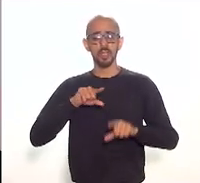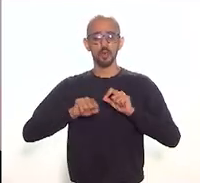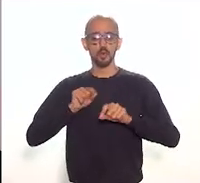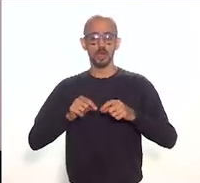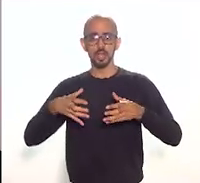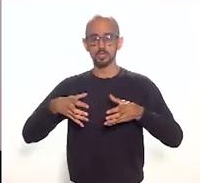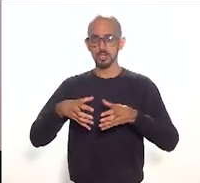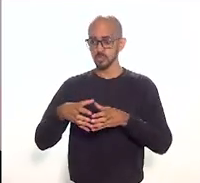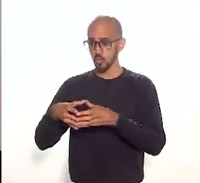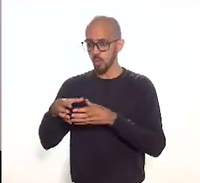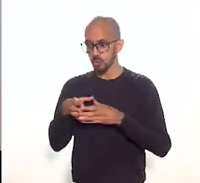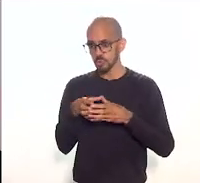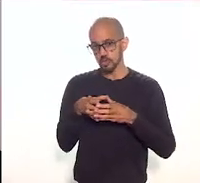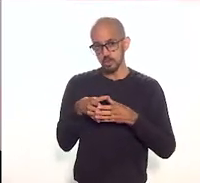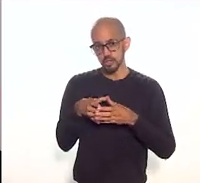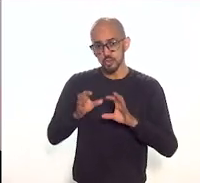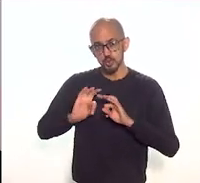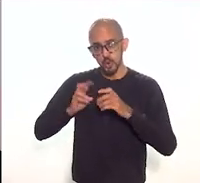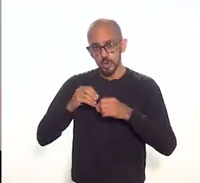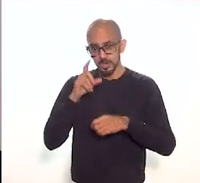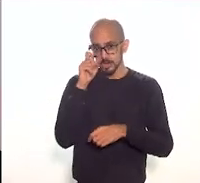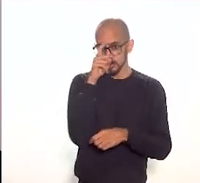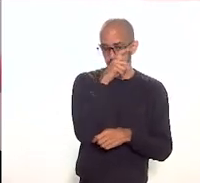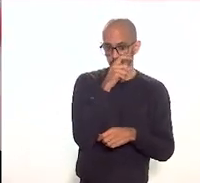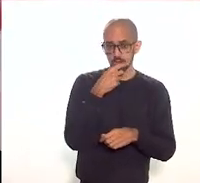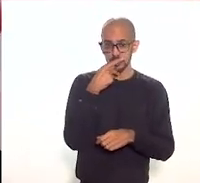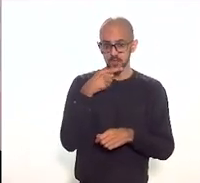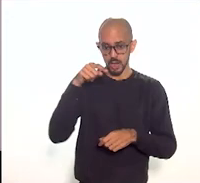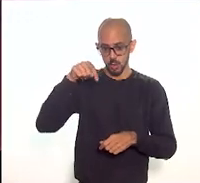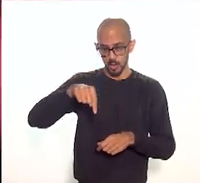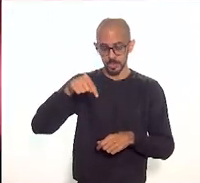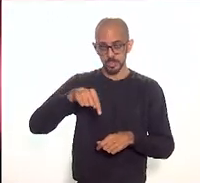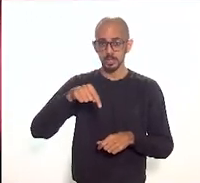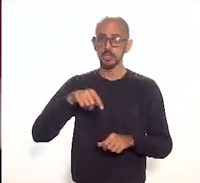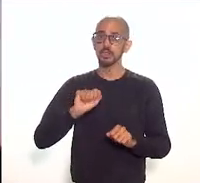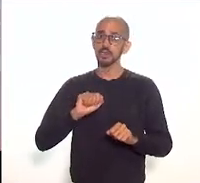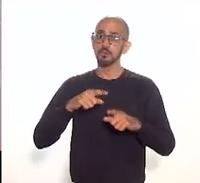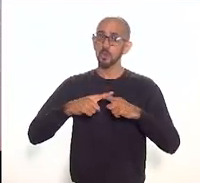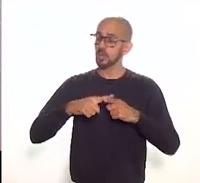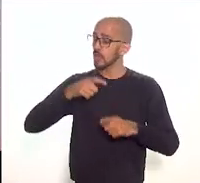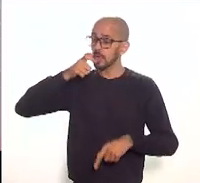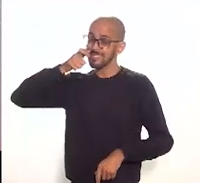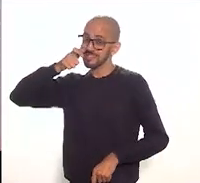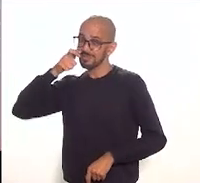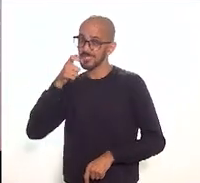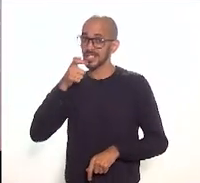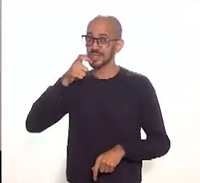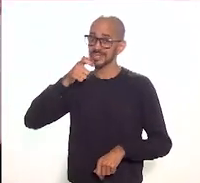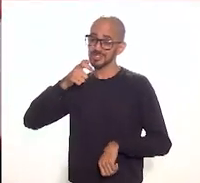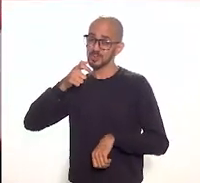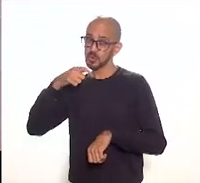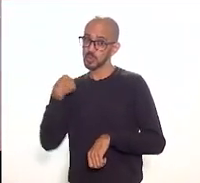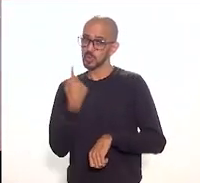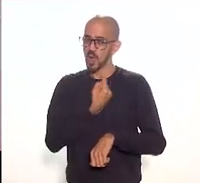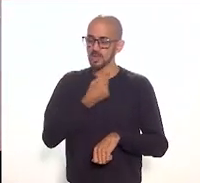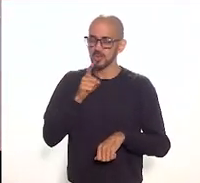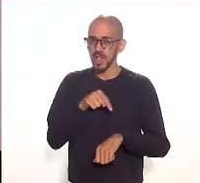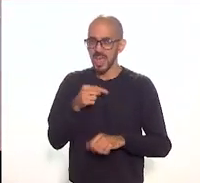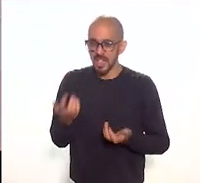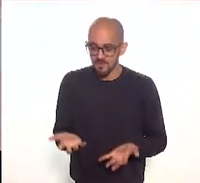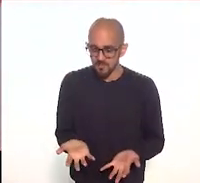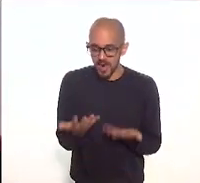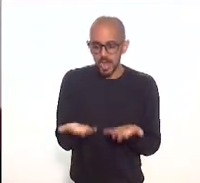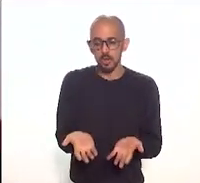todas essas pequenas dificuldades que foram aqui colocadas porque o que nos interessa é valorizar o Rio de